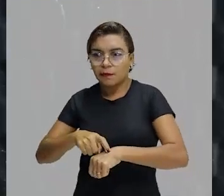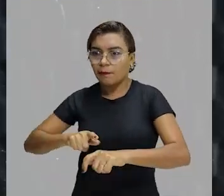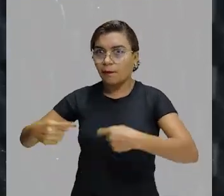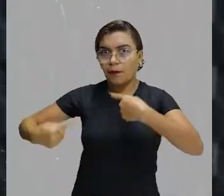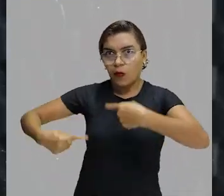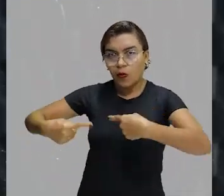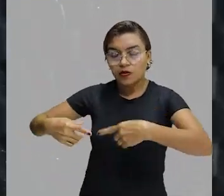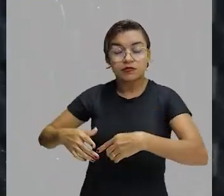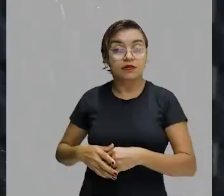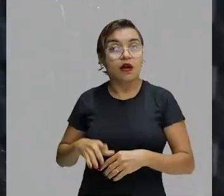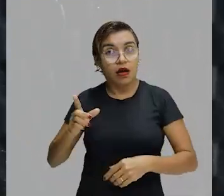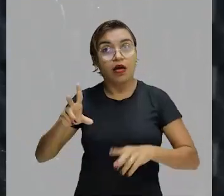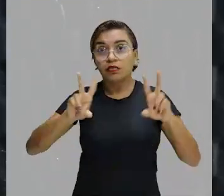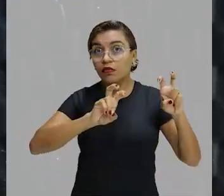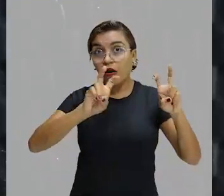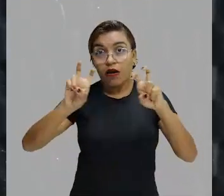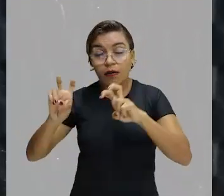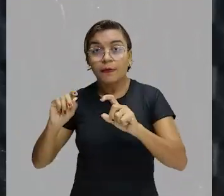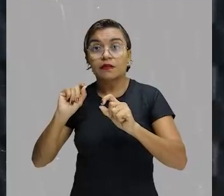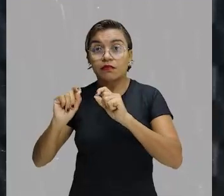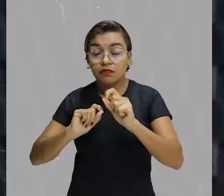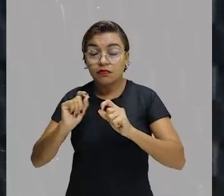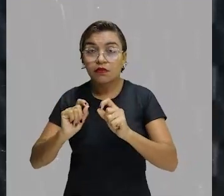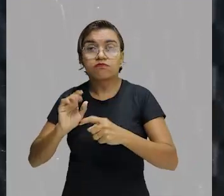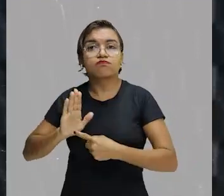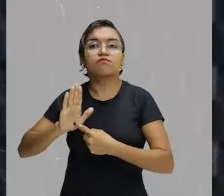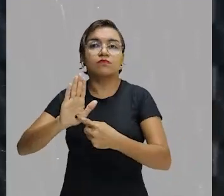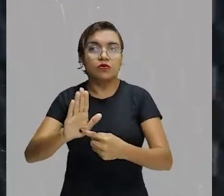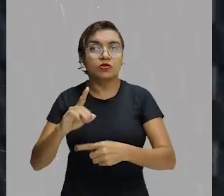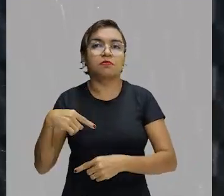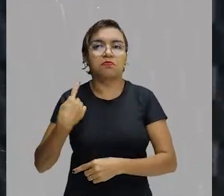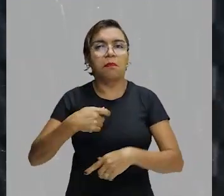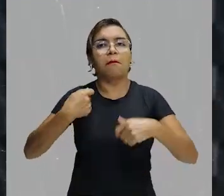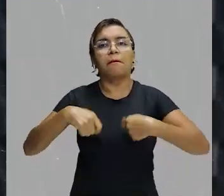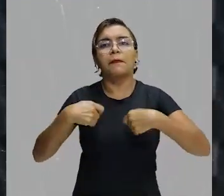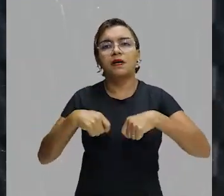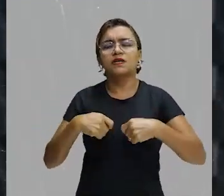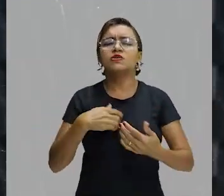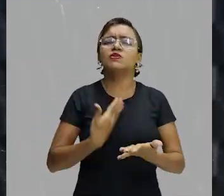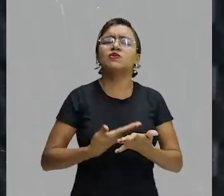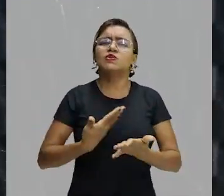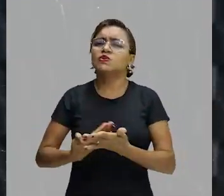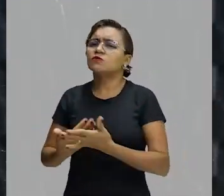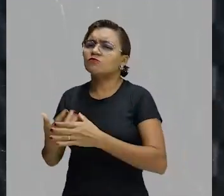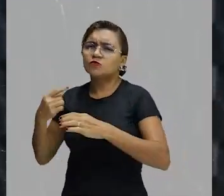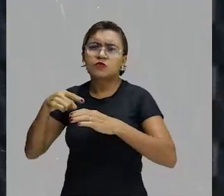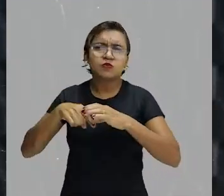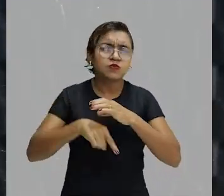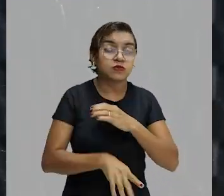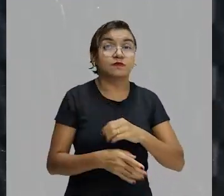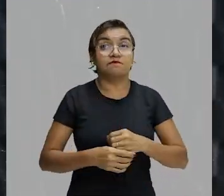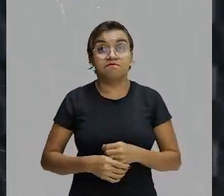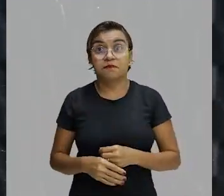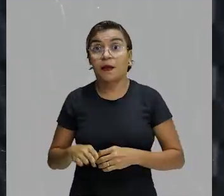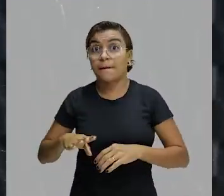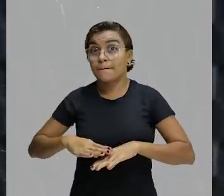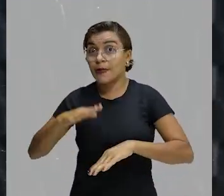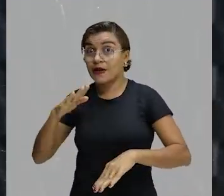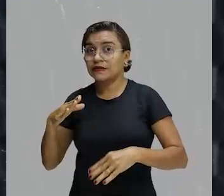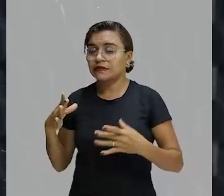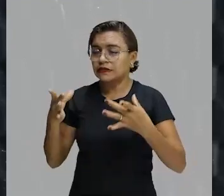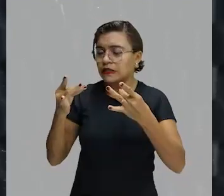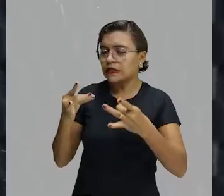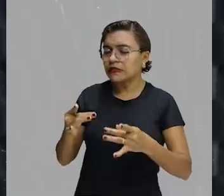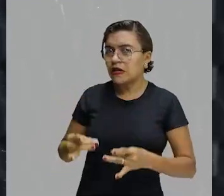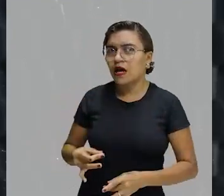temas que estão sempre em pauta, que estão em evidência, mas precisam de um estudo um pouco mais longo, com mais detalhe,